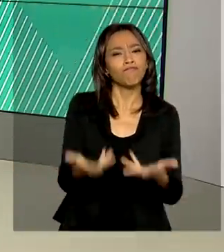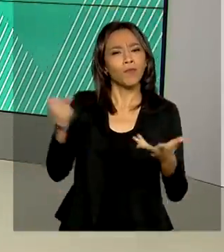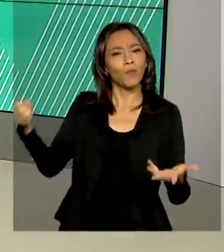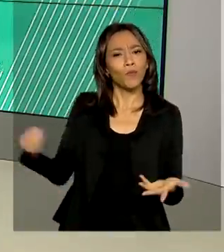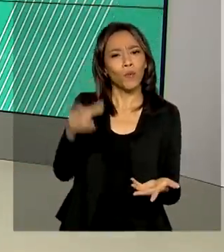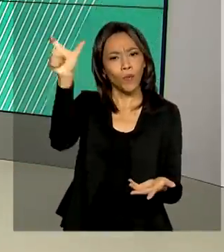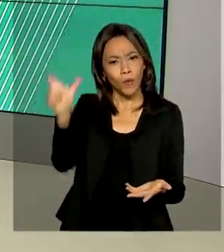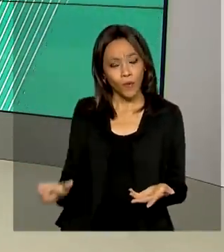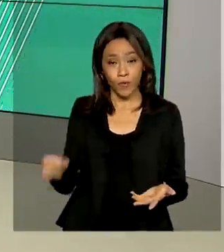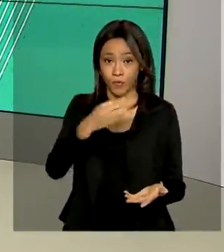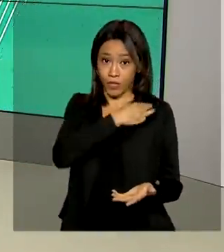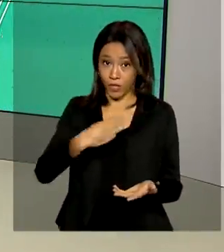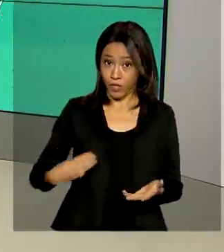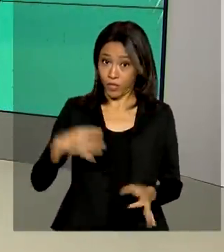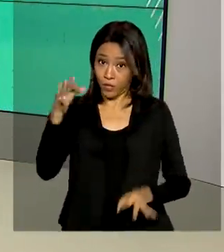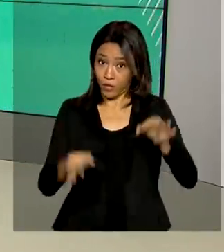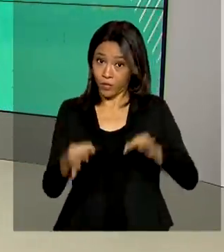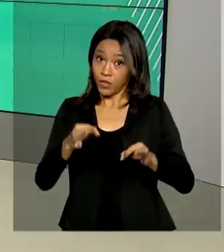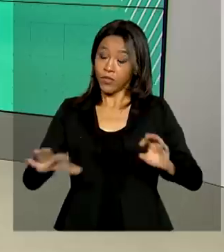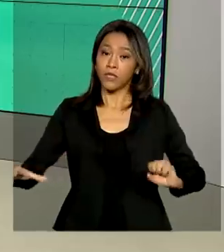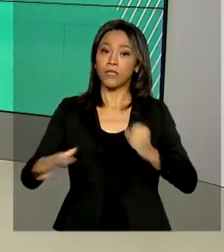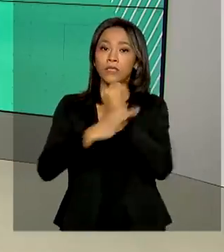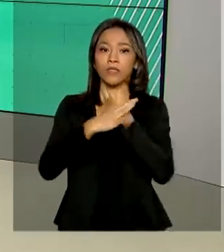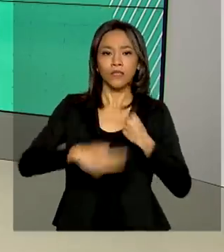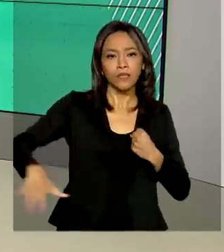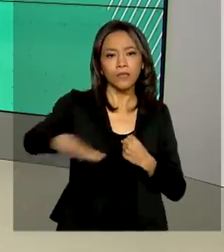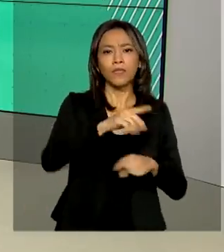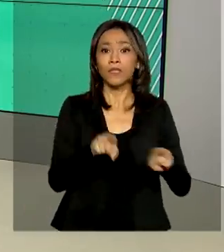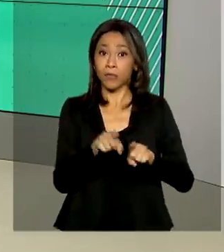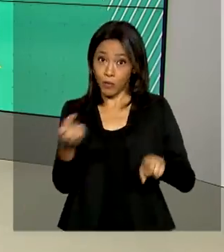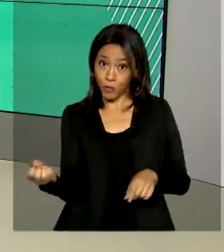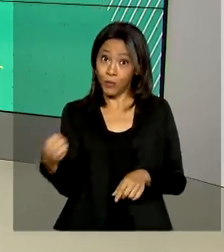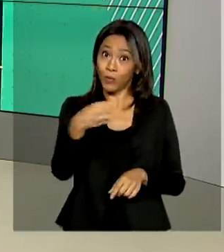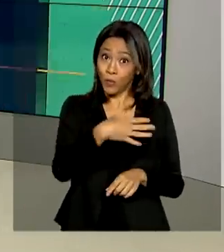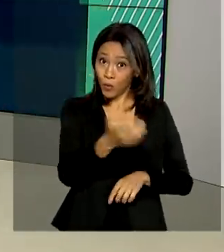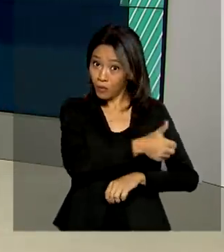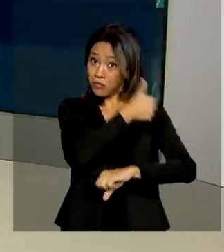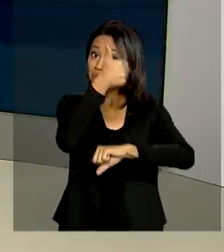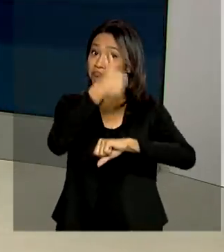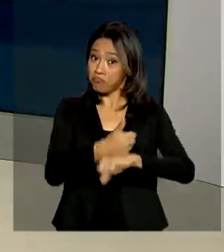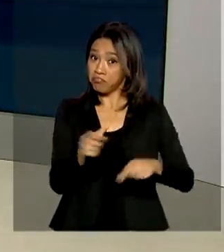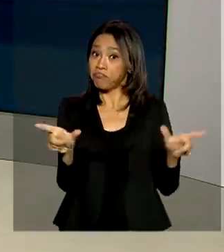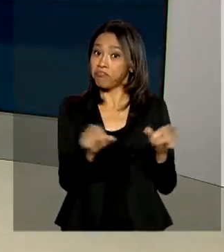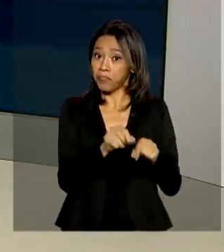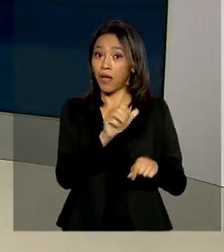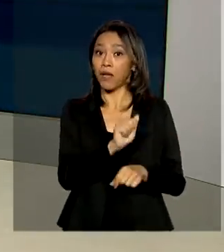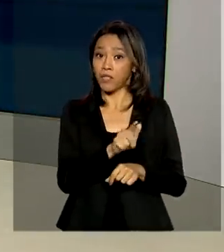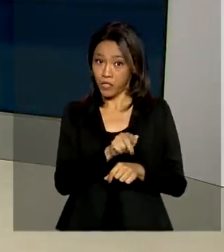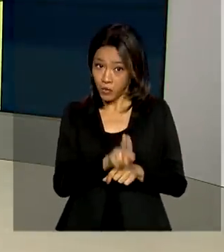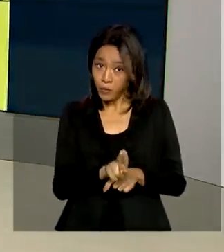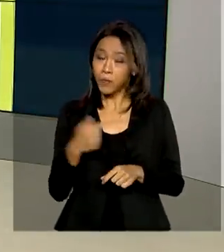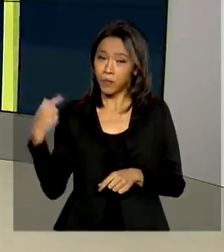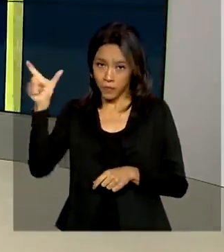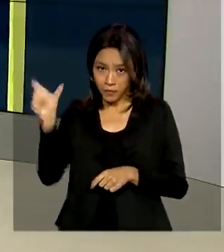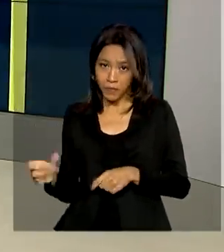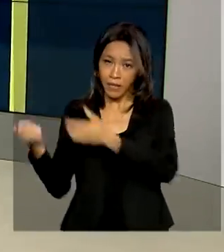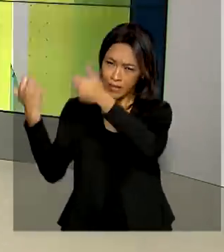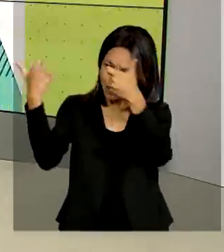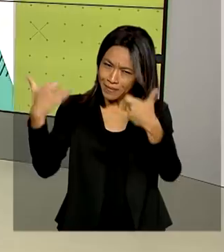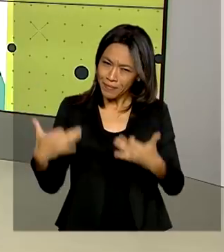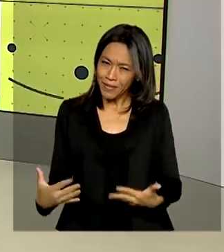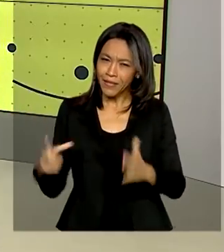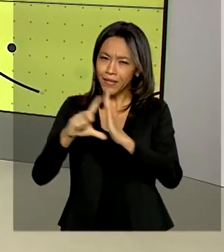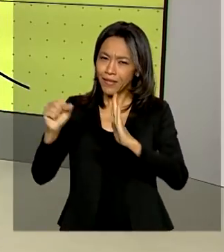ministro da Justiça e Segurança Pública e também do novo titular da AGU. Márcia Fernandes conta pra gente direto do